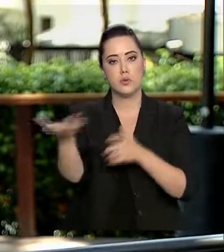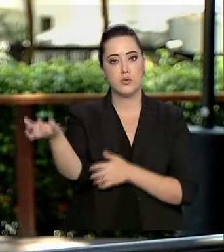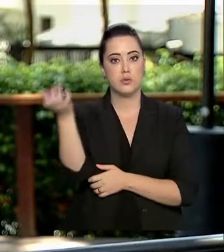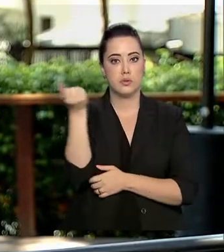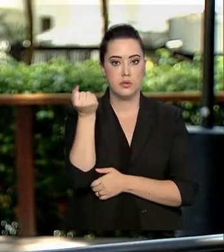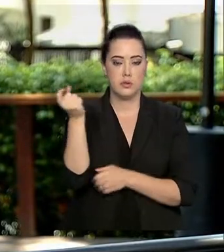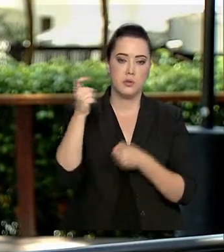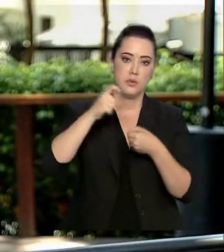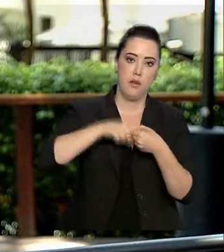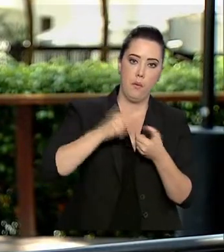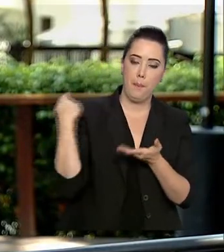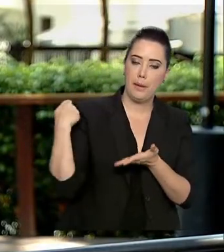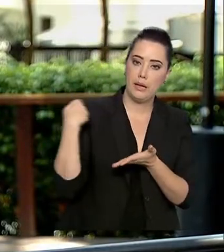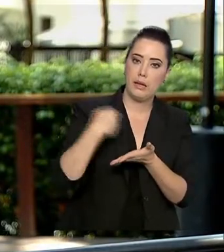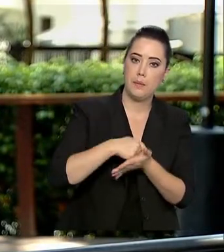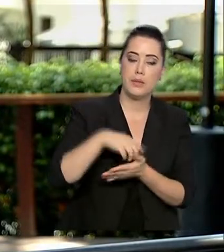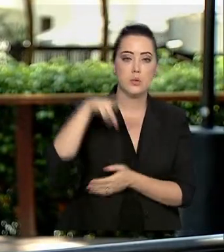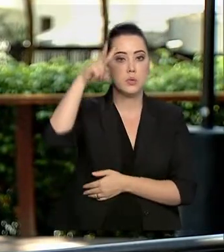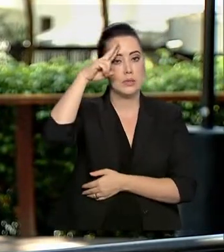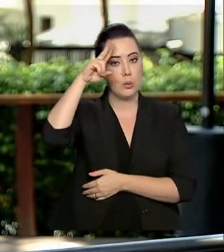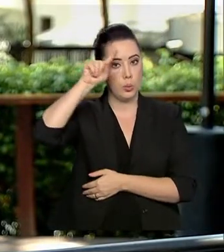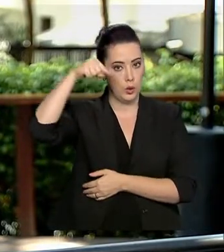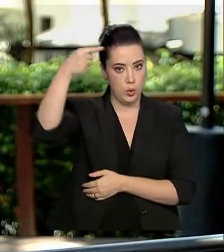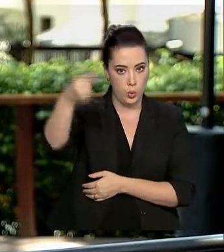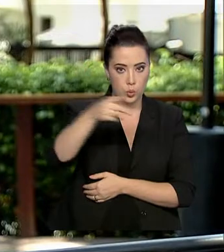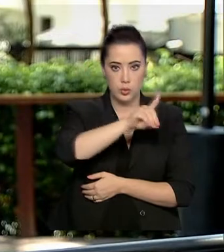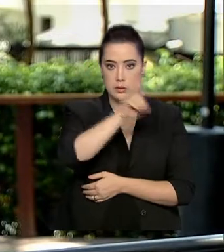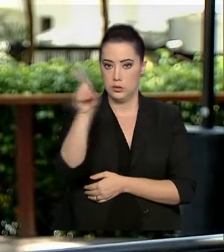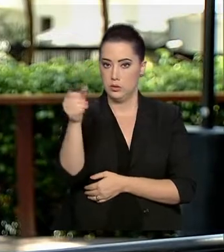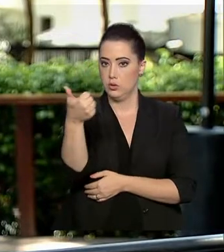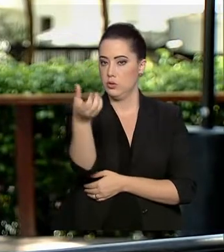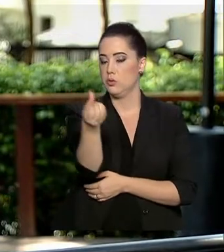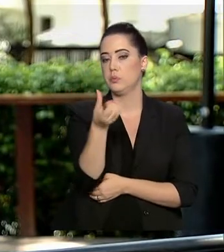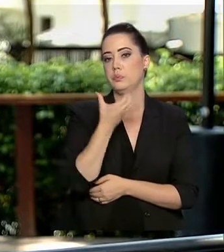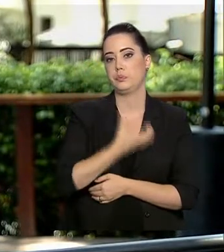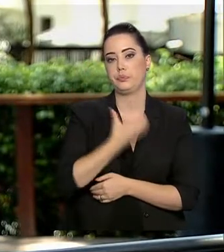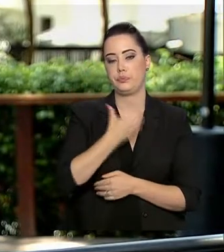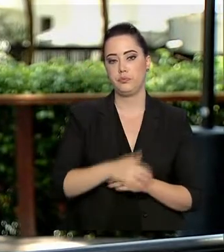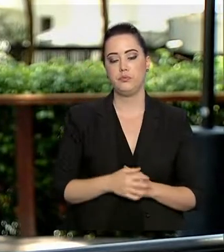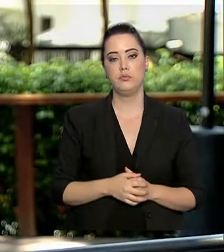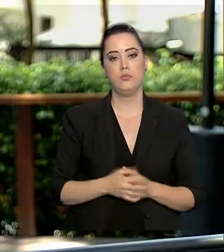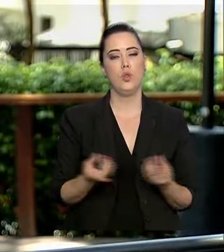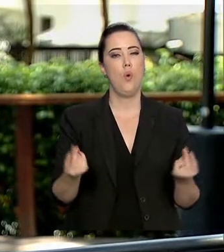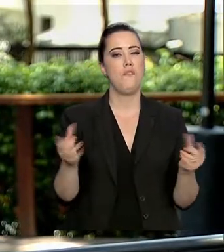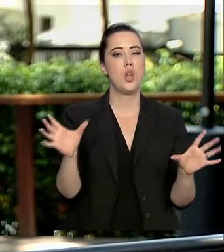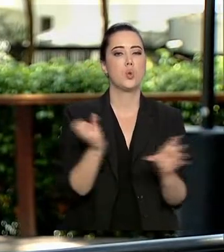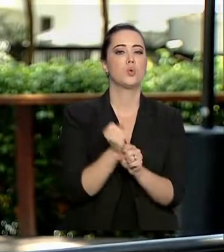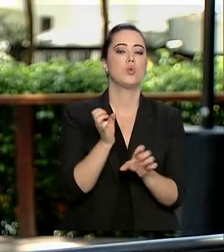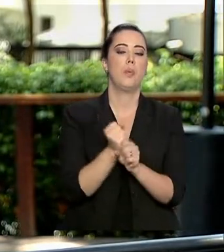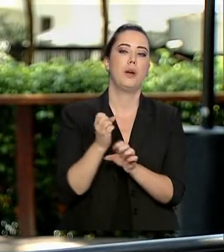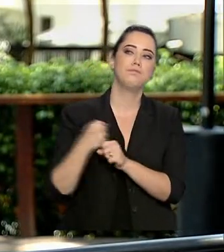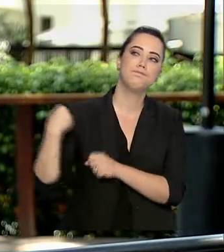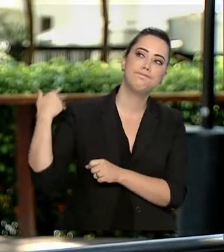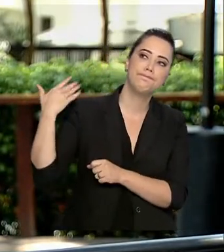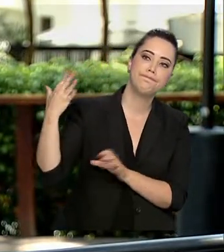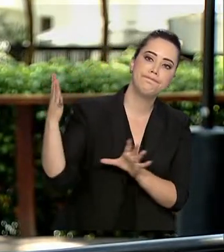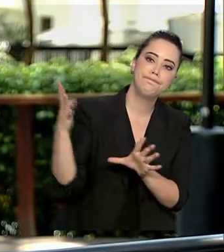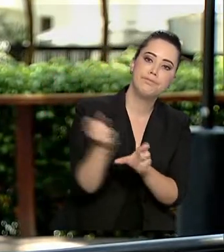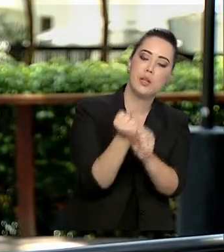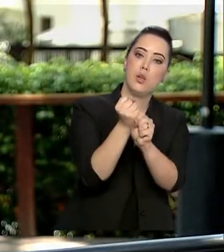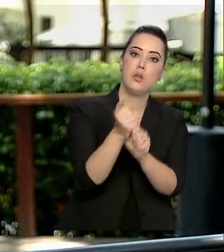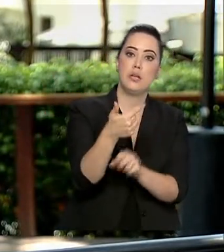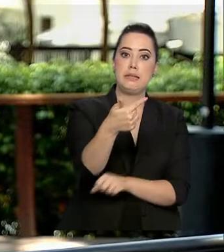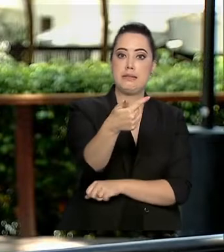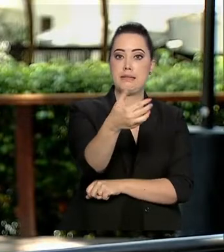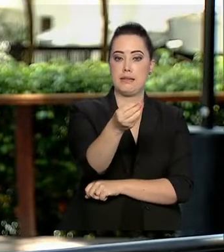depositado na conta bancária na segunda-feira que vem, dia 16 de dezembro. O valor somado das restituições chega a 700